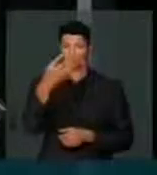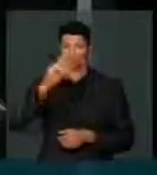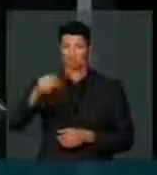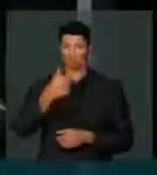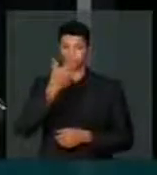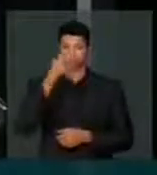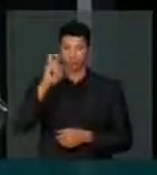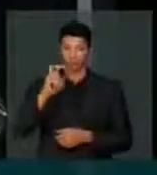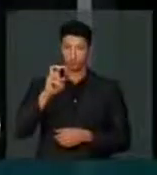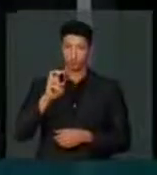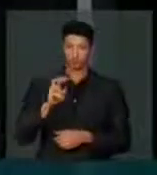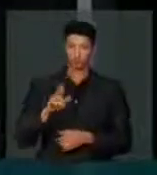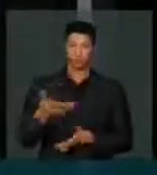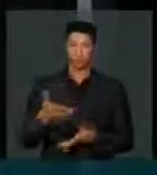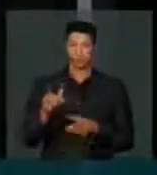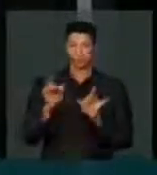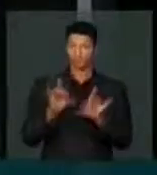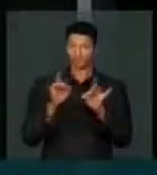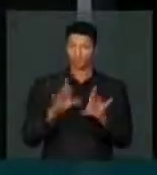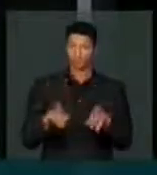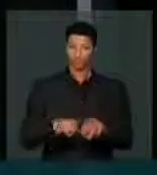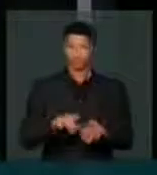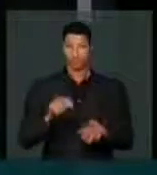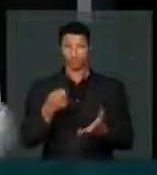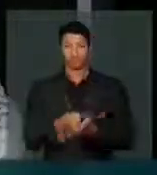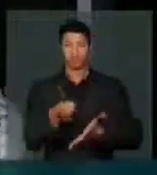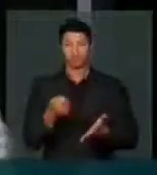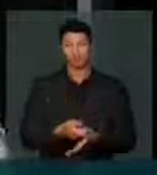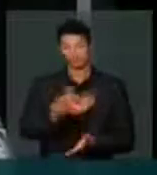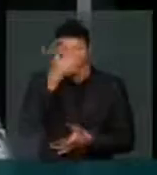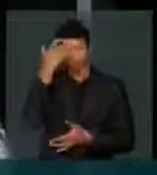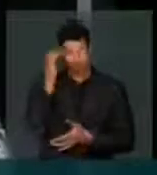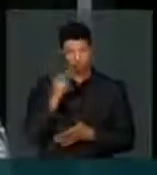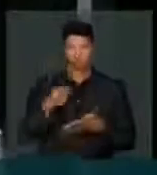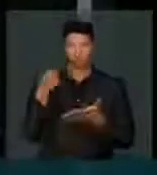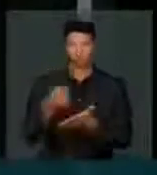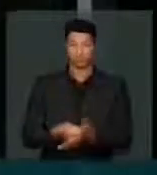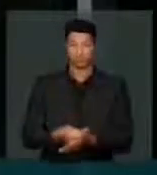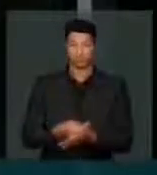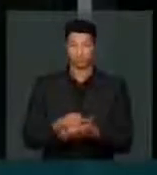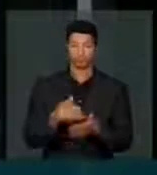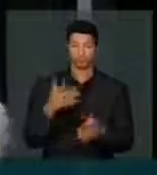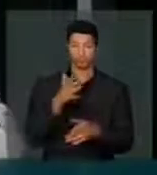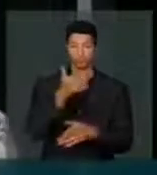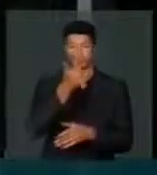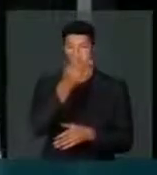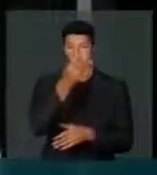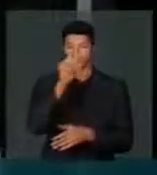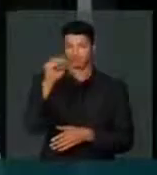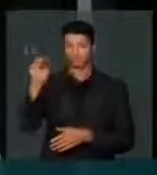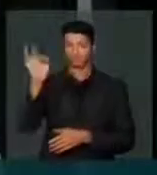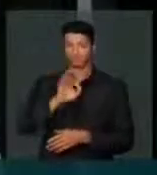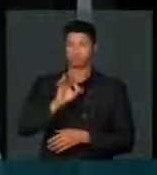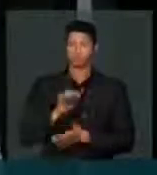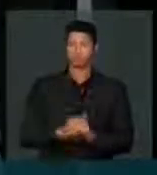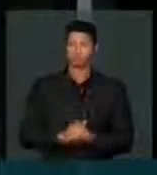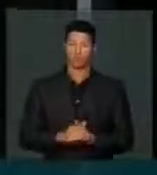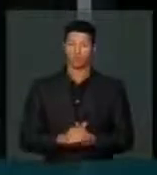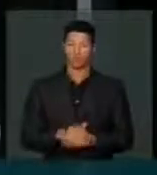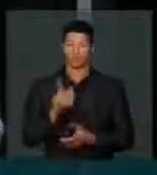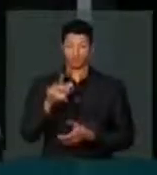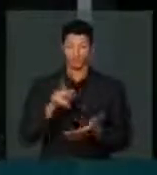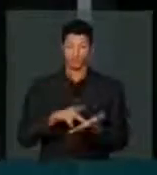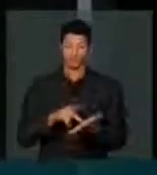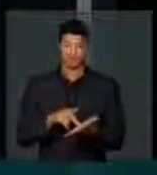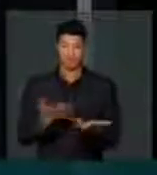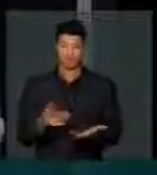,25 e vendem ou obrigam o consumidor a pagar a uma taxa de mais de 300%. É